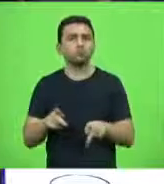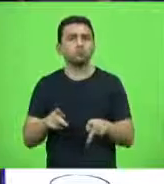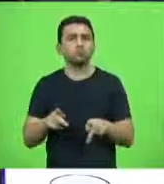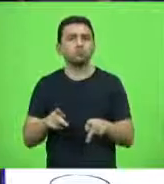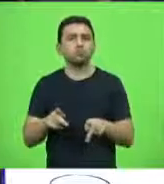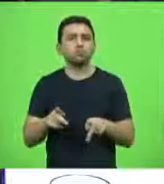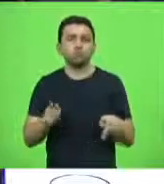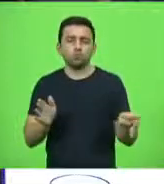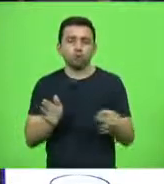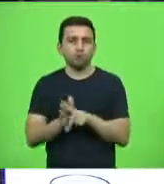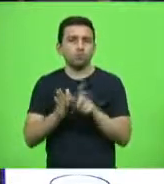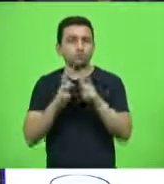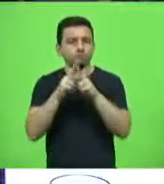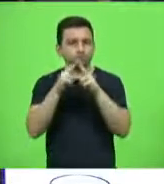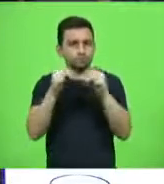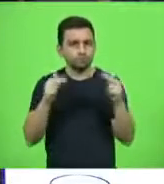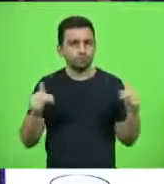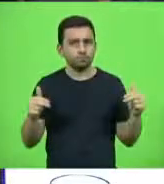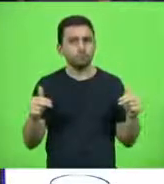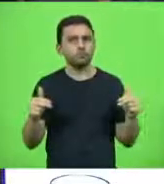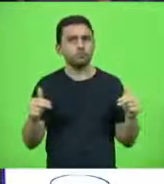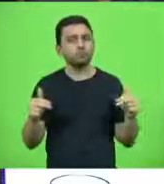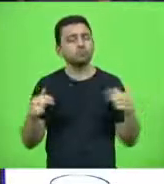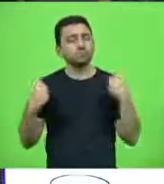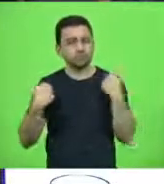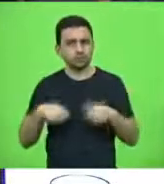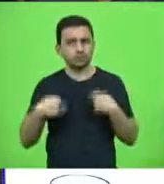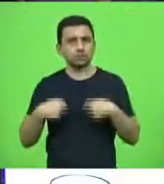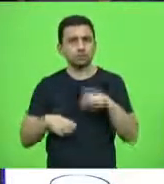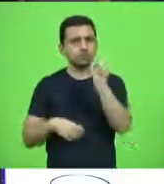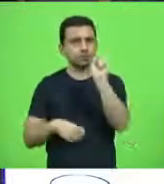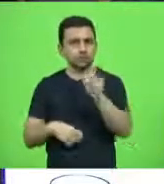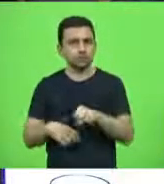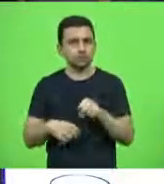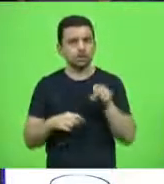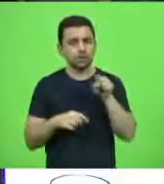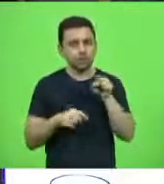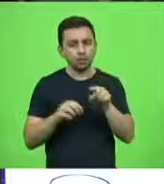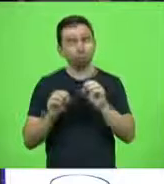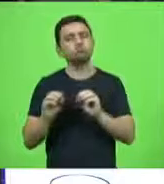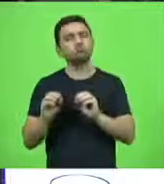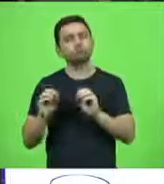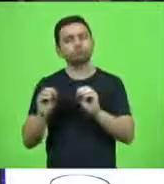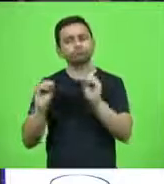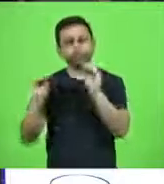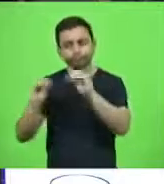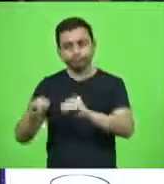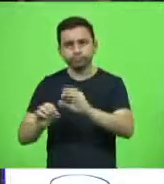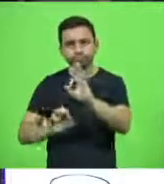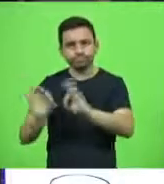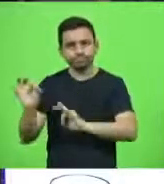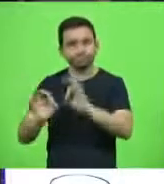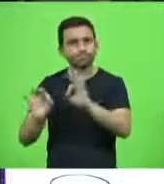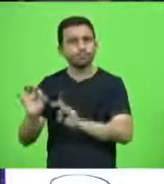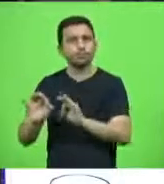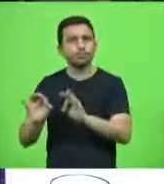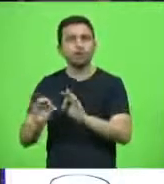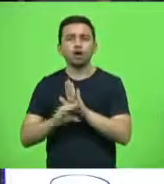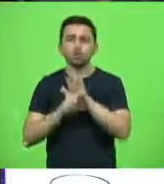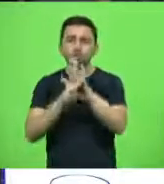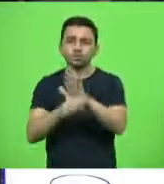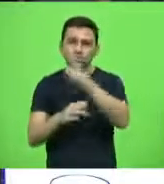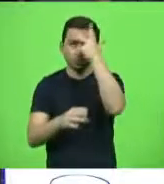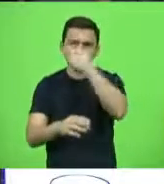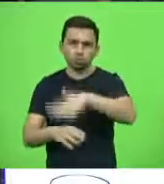da grande Florianópolis, mas que nós precisamos sim que esse equipamento seja instalado, que esse equipamento cumpra a função dele de ajudar as pessoas